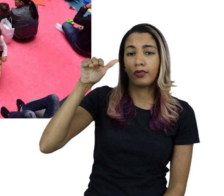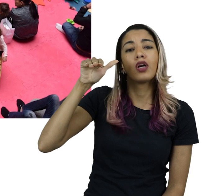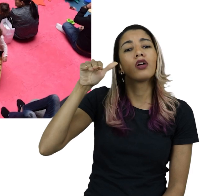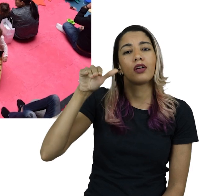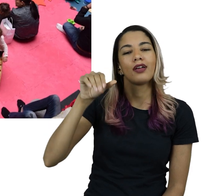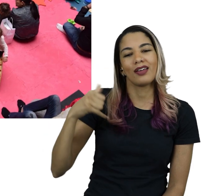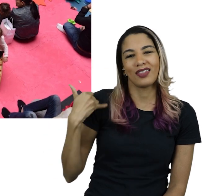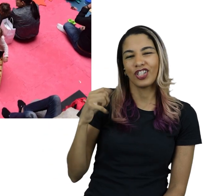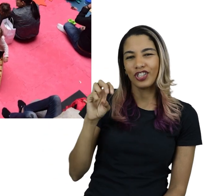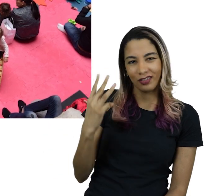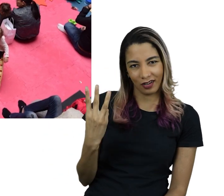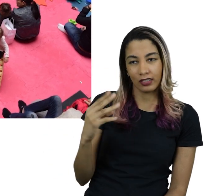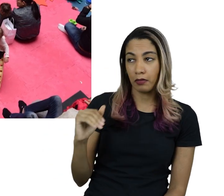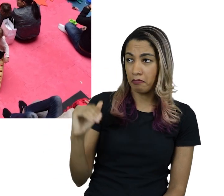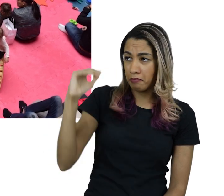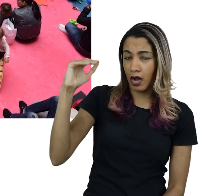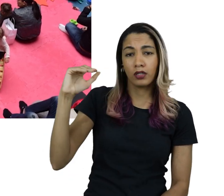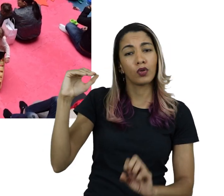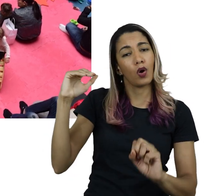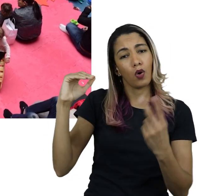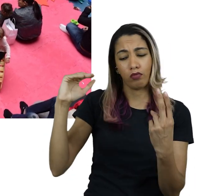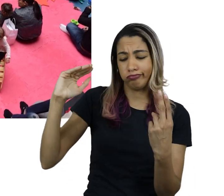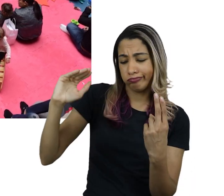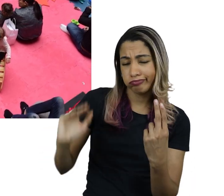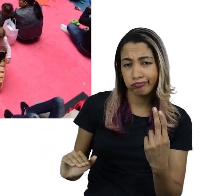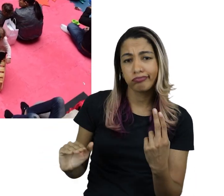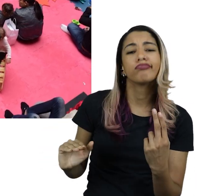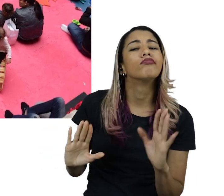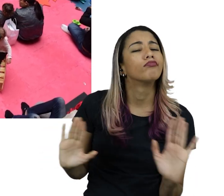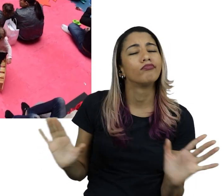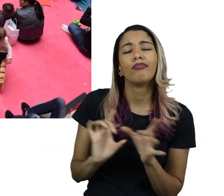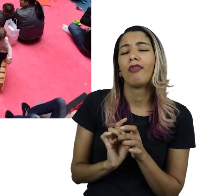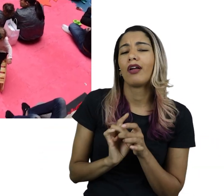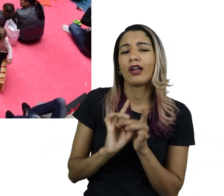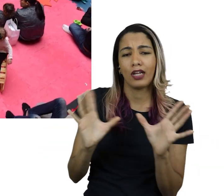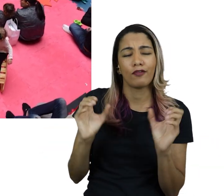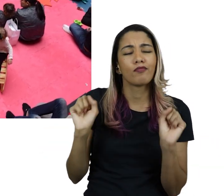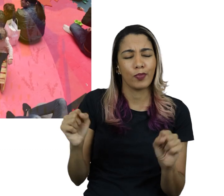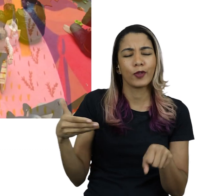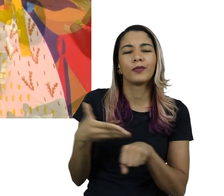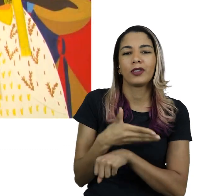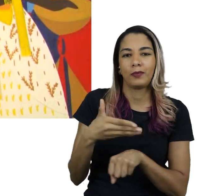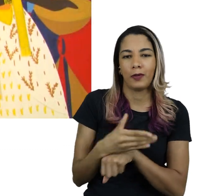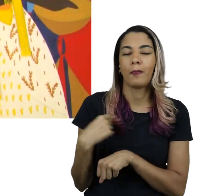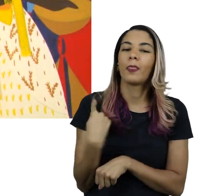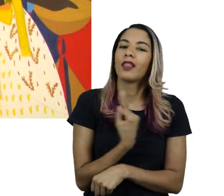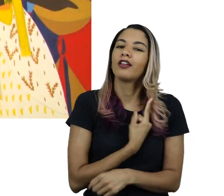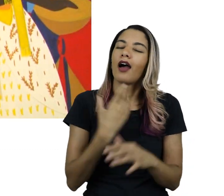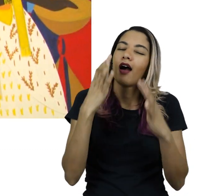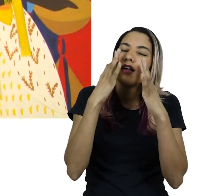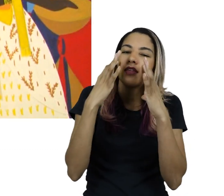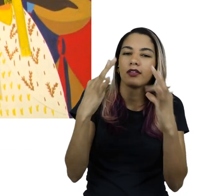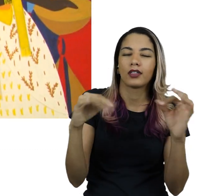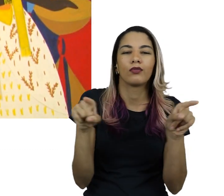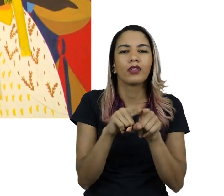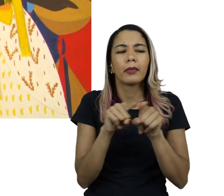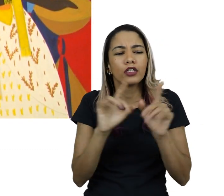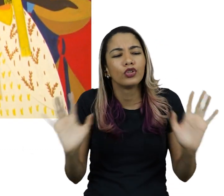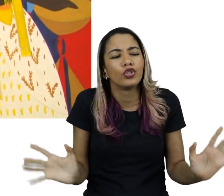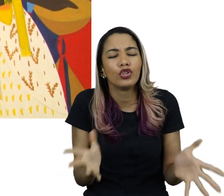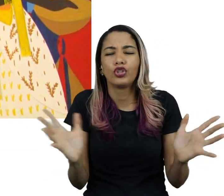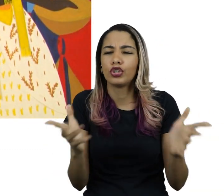maiores e menores do que 3 anos podem curtir juntas a programação. Estamos atentas ao cuidado e